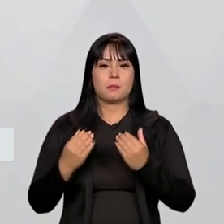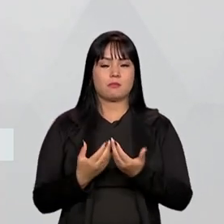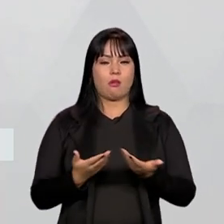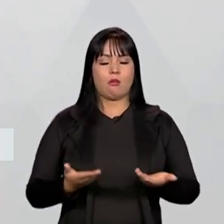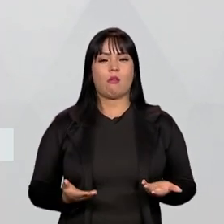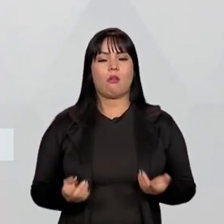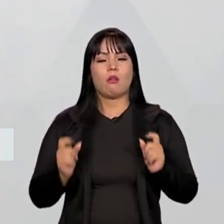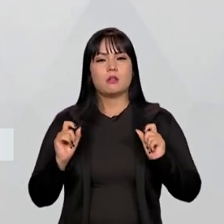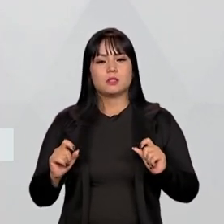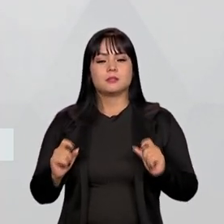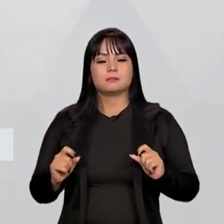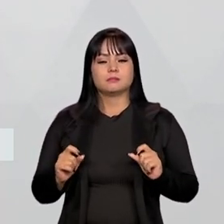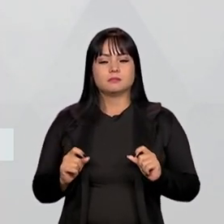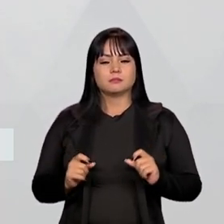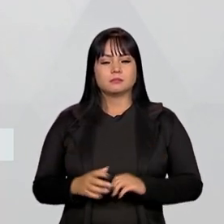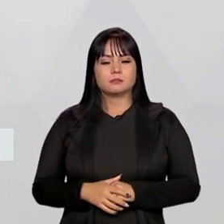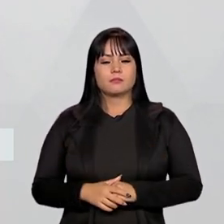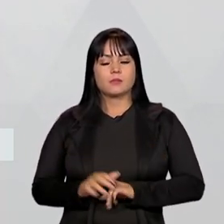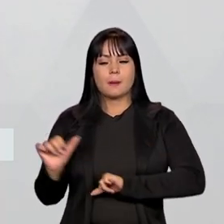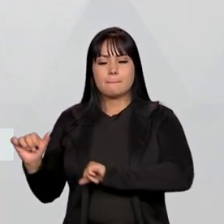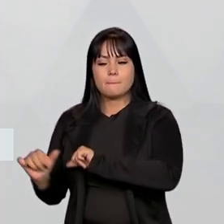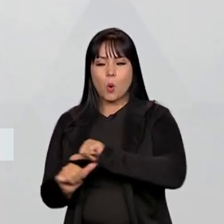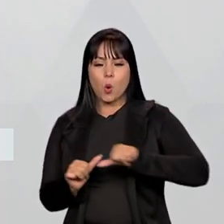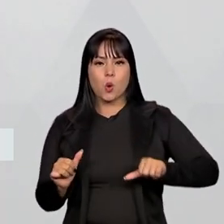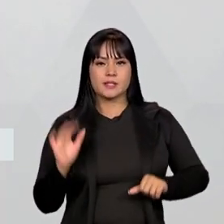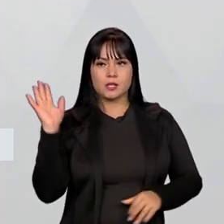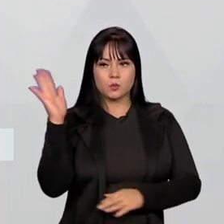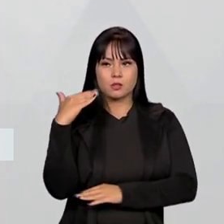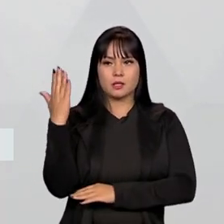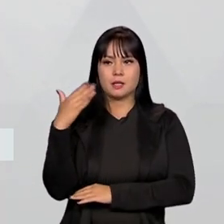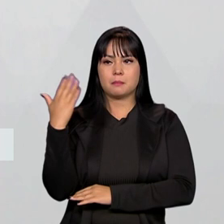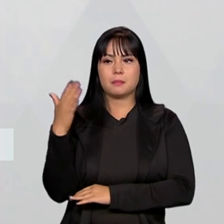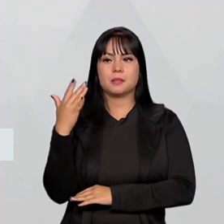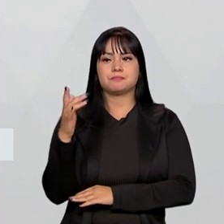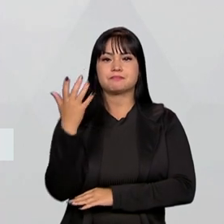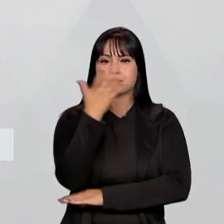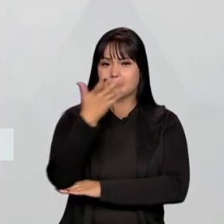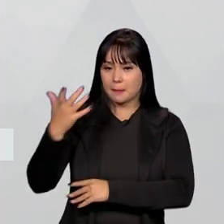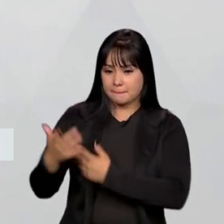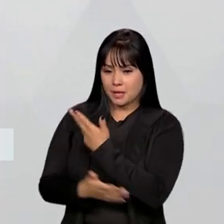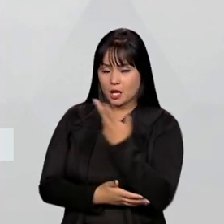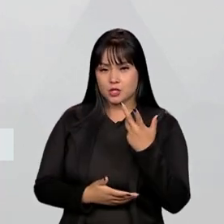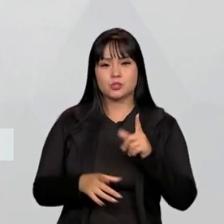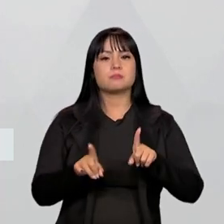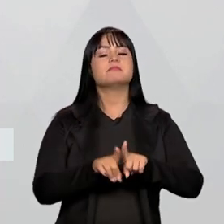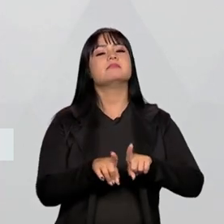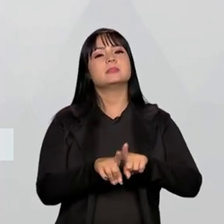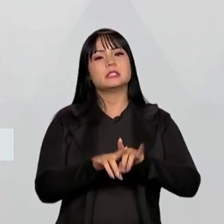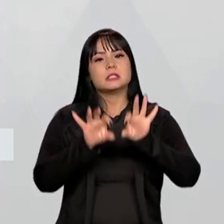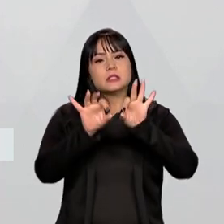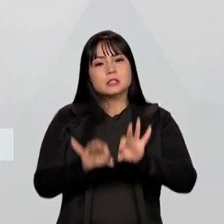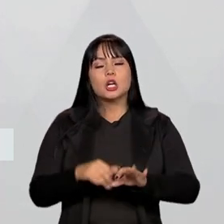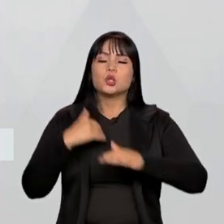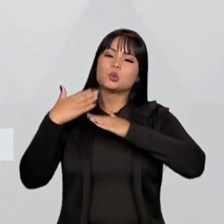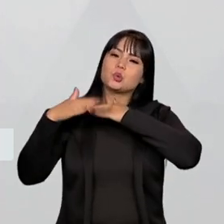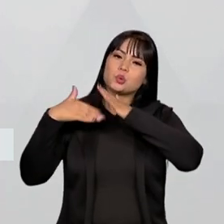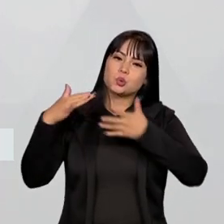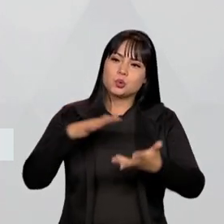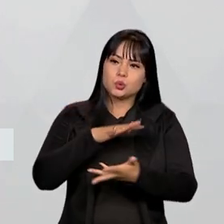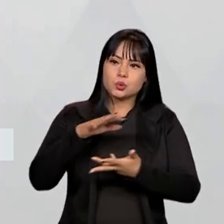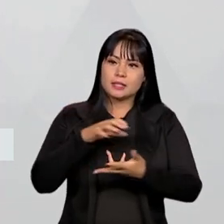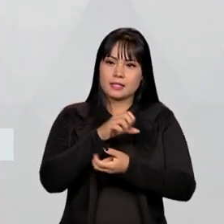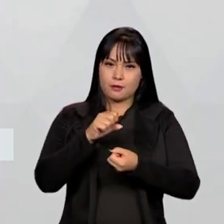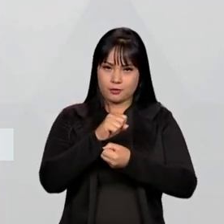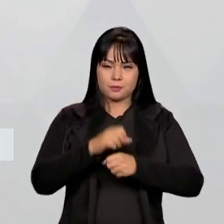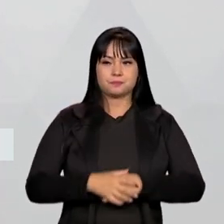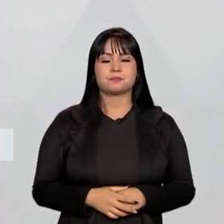de mudança do clima, meio ambiente e, obviamente, desenvolvimento sustentável.